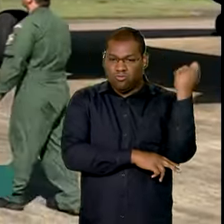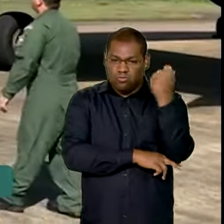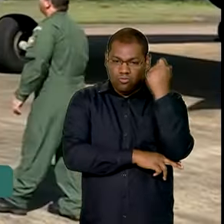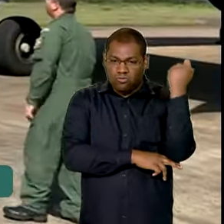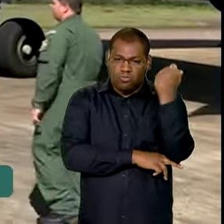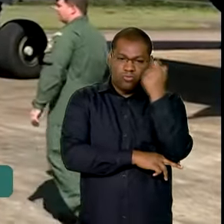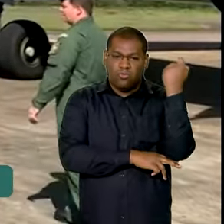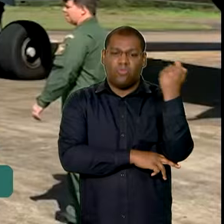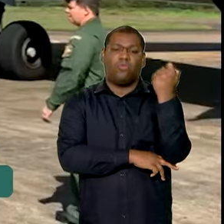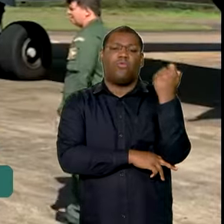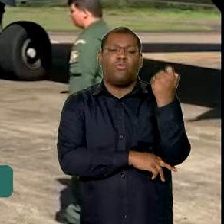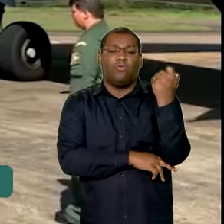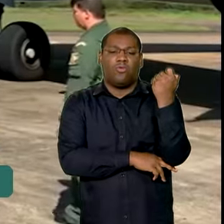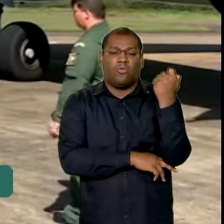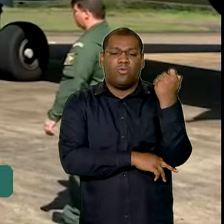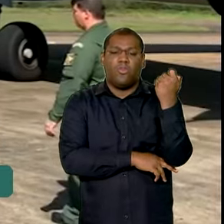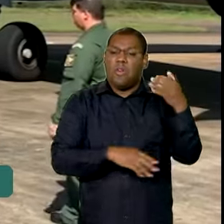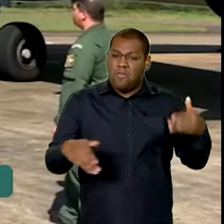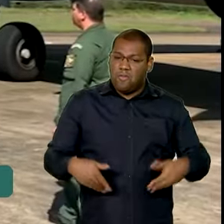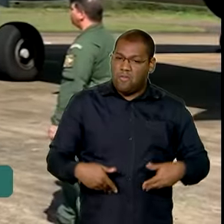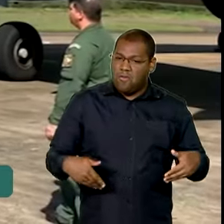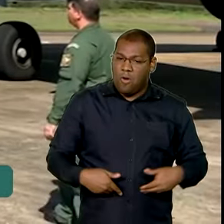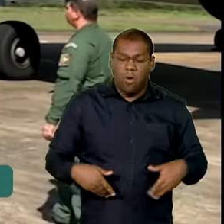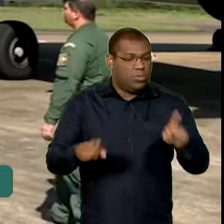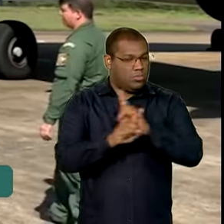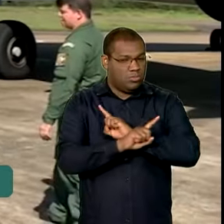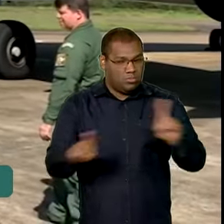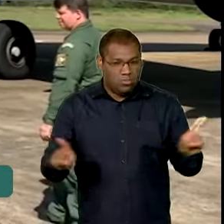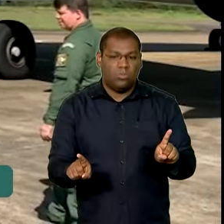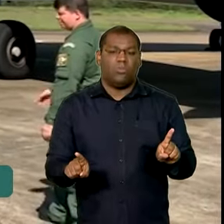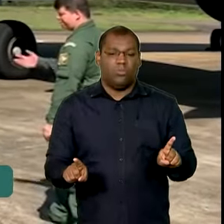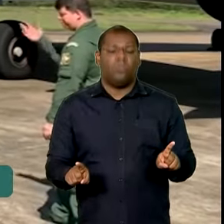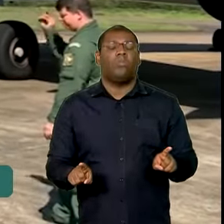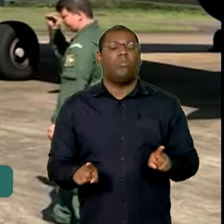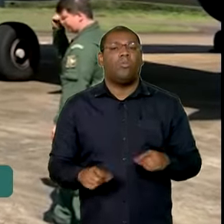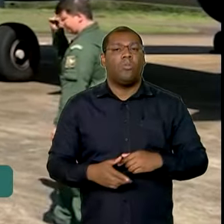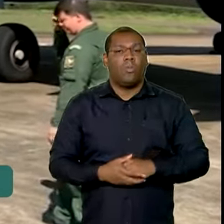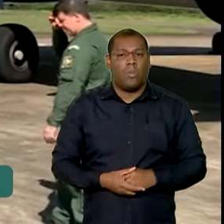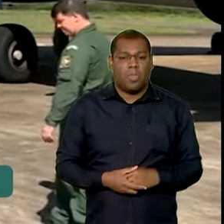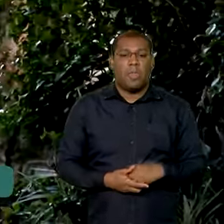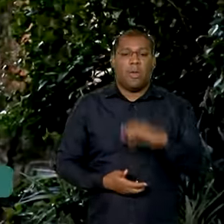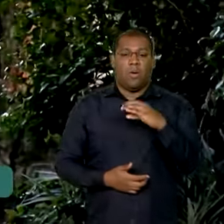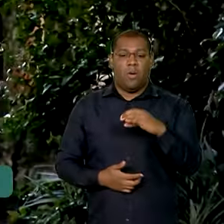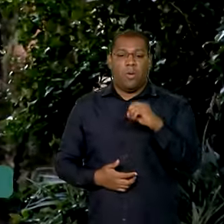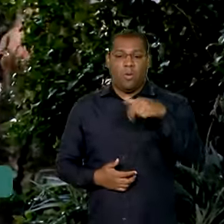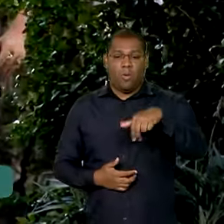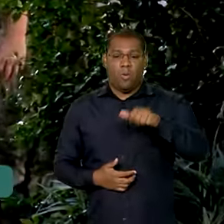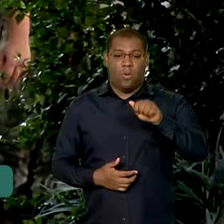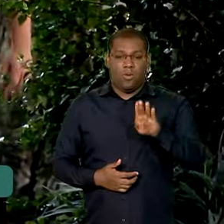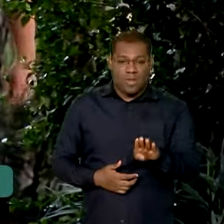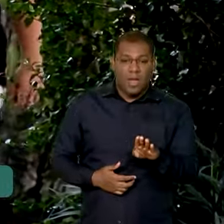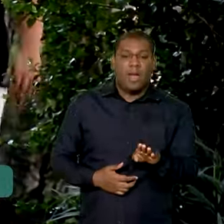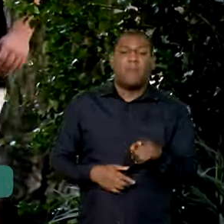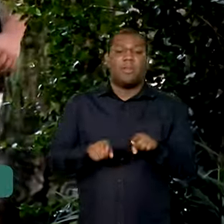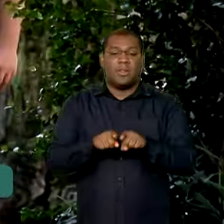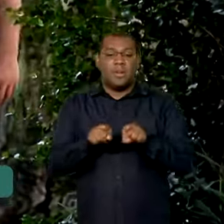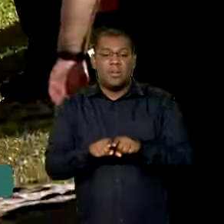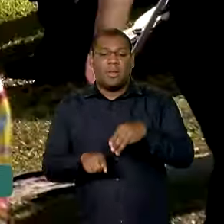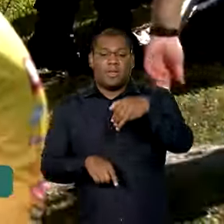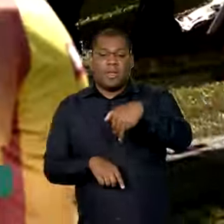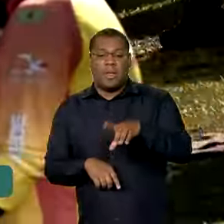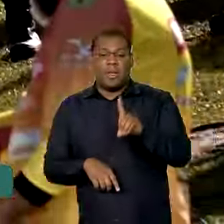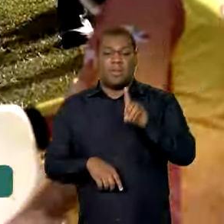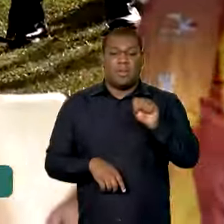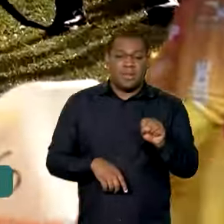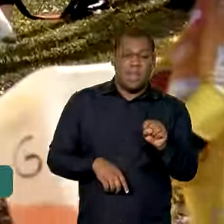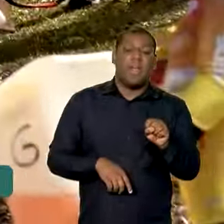montada, vai passar necessidade de alimentação. Além da CONAB, do MDS, toda a estrutura do governo federal,